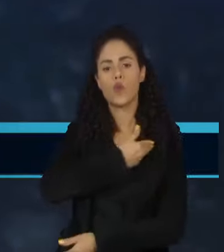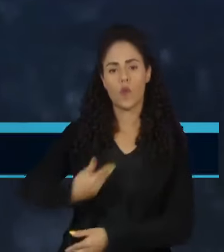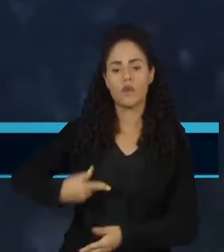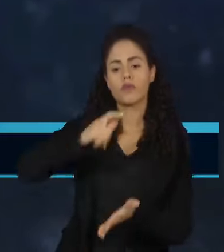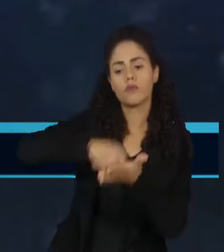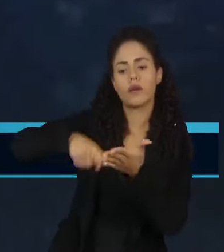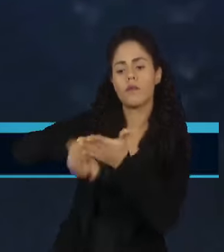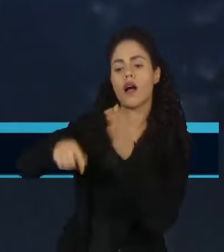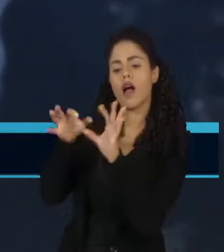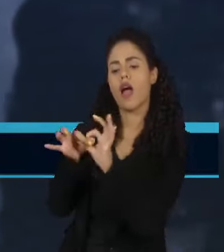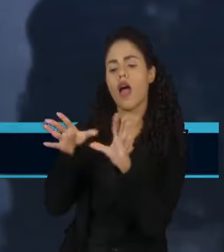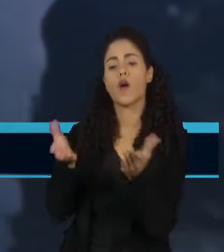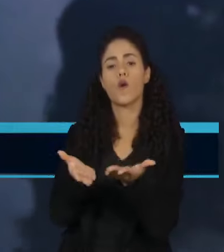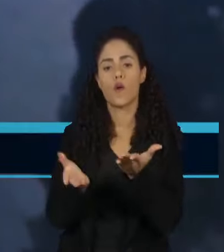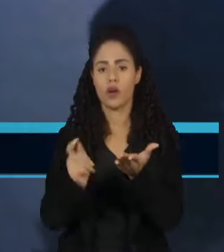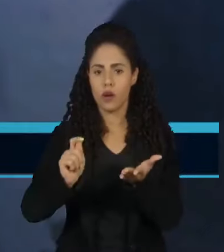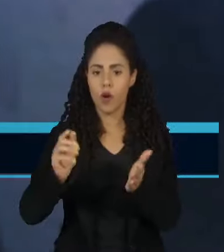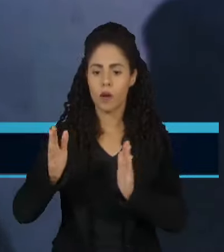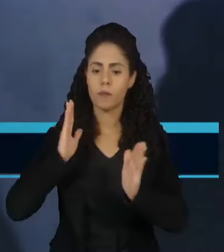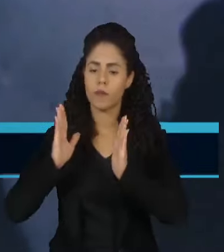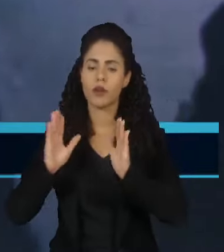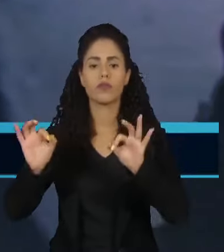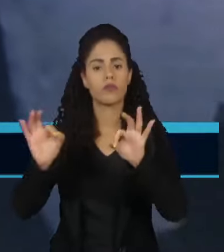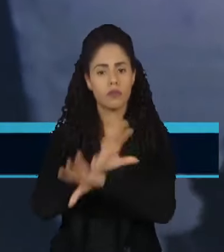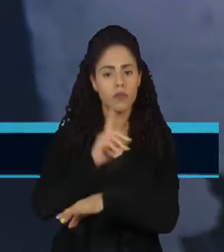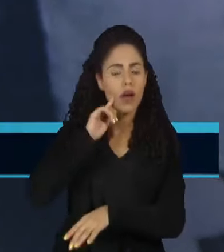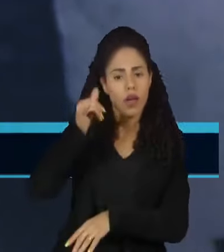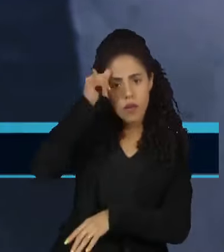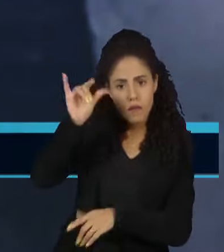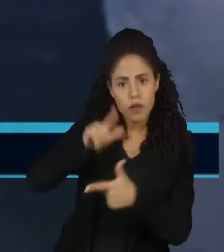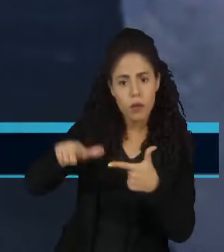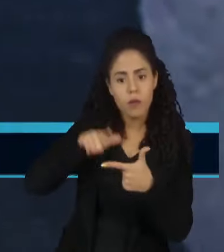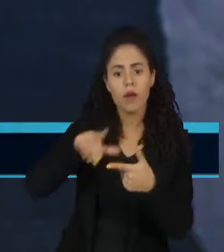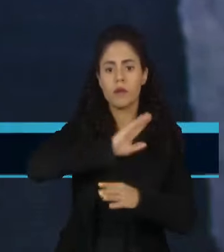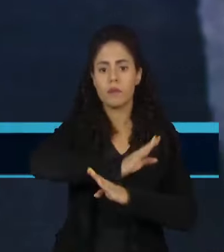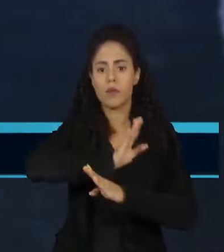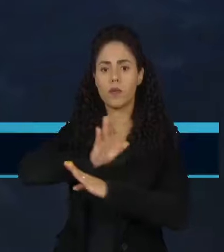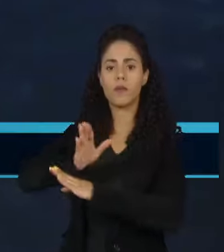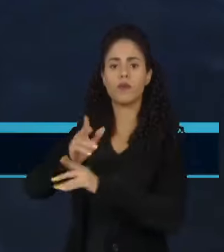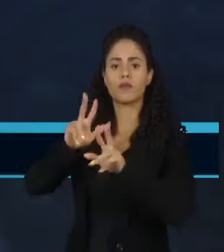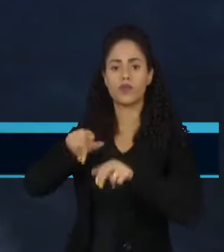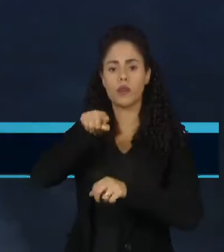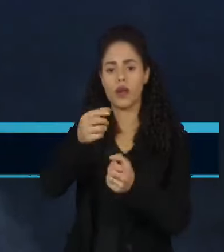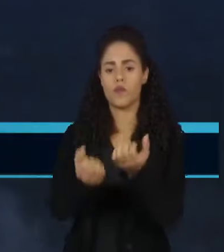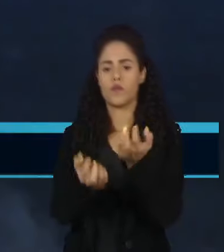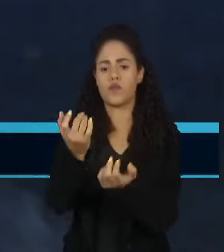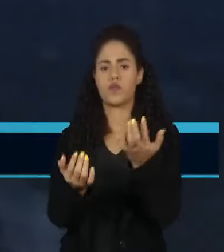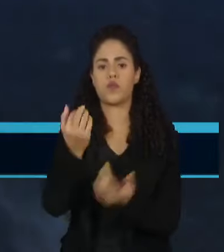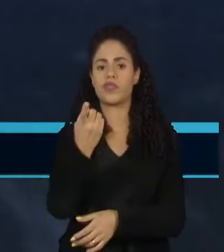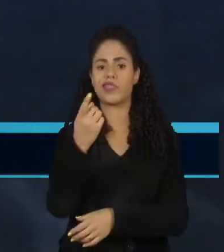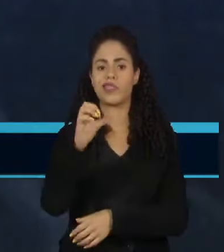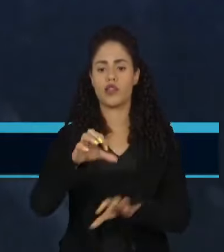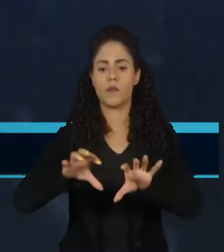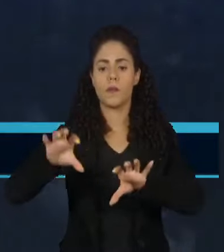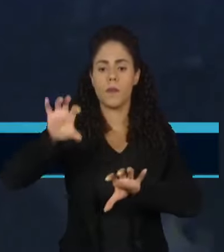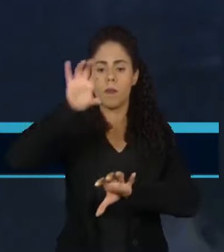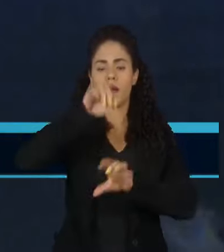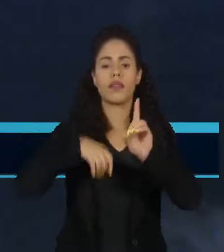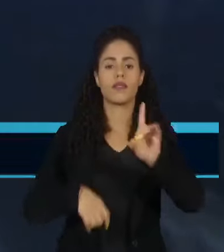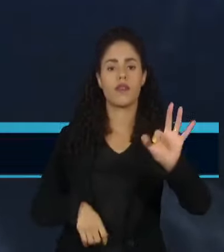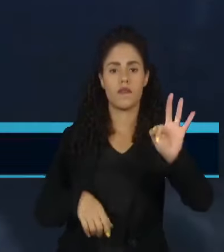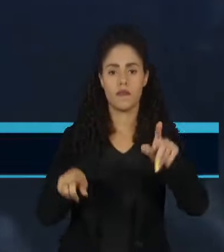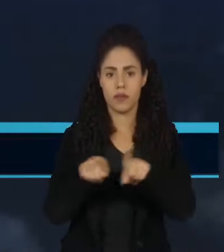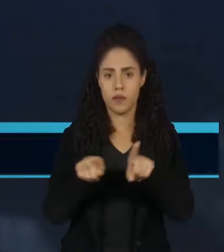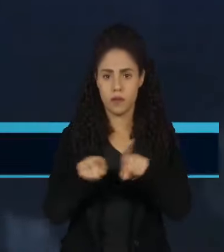contratação de brigadas federais temporárias para a prevenção e combate a incêndios florestais em 19 estados e também no Distrito